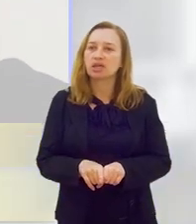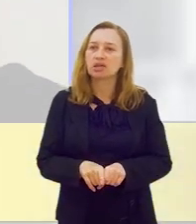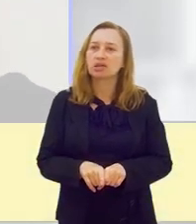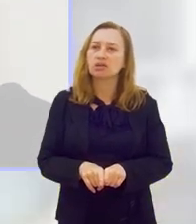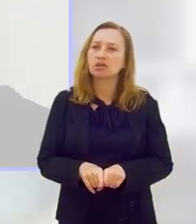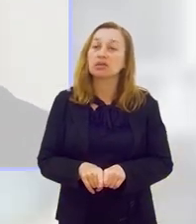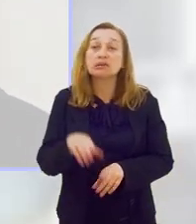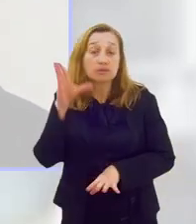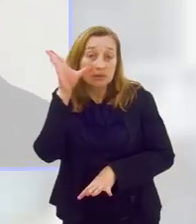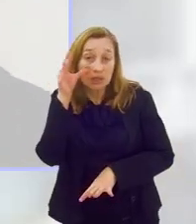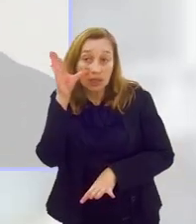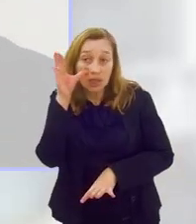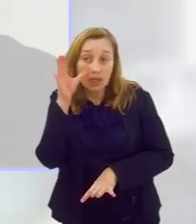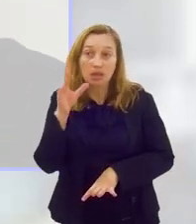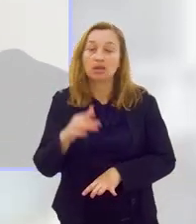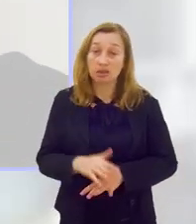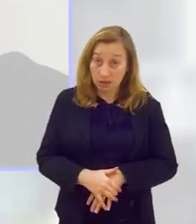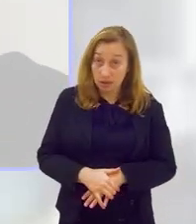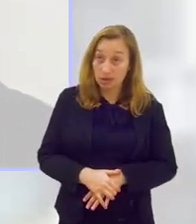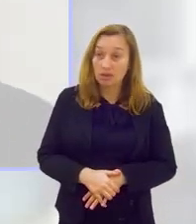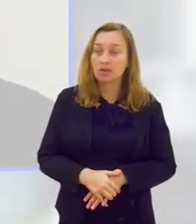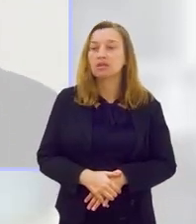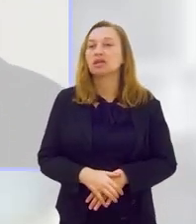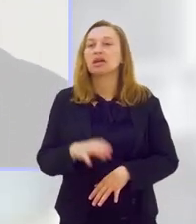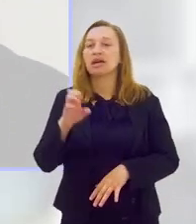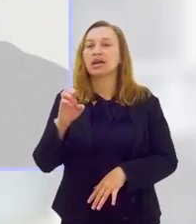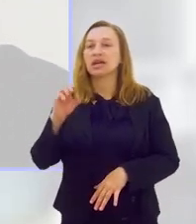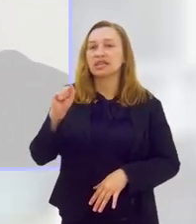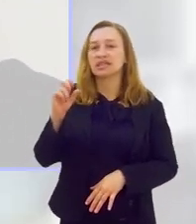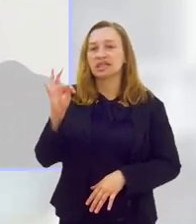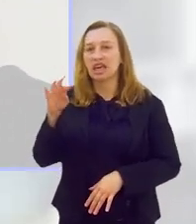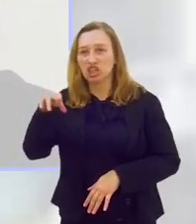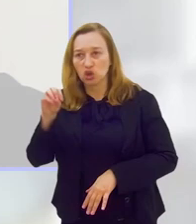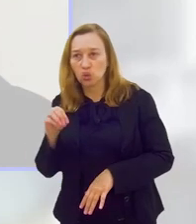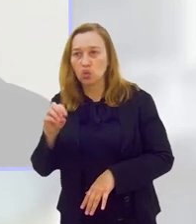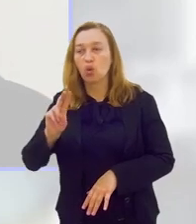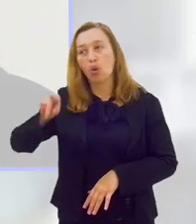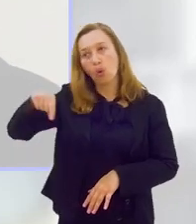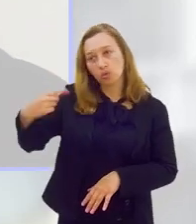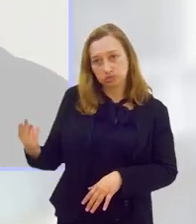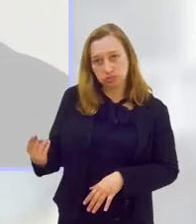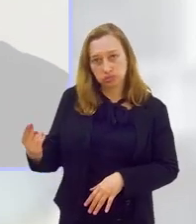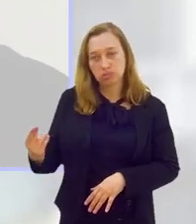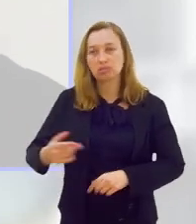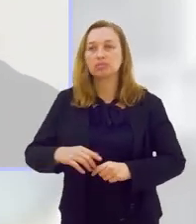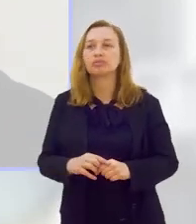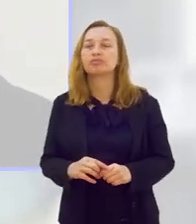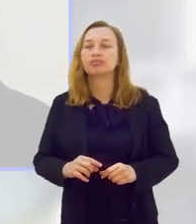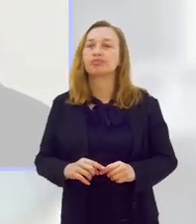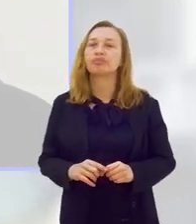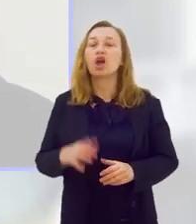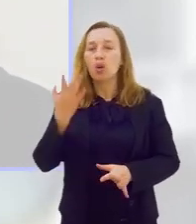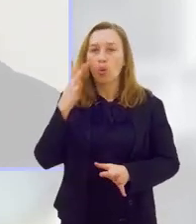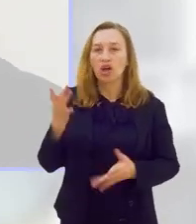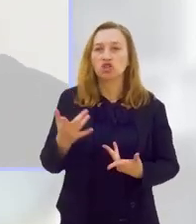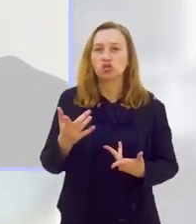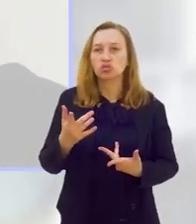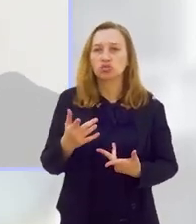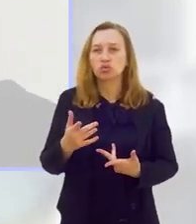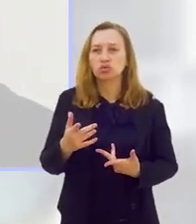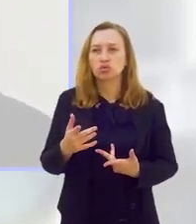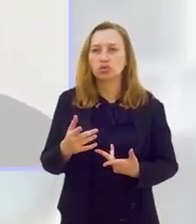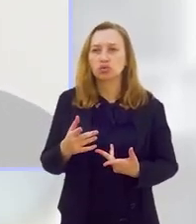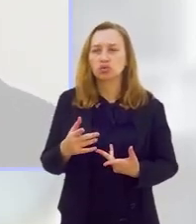um objetivo até estético ou outros, né, eu acho que tem uma junta, né,